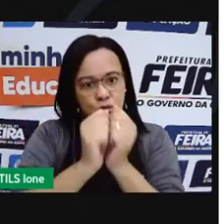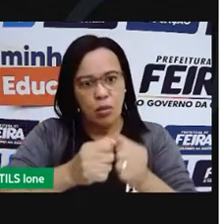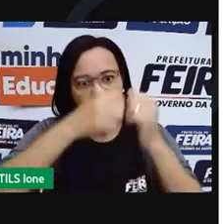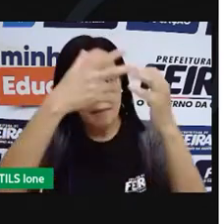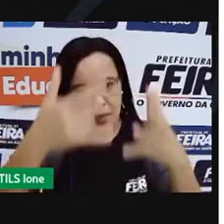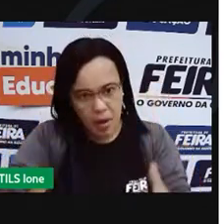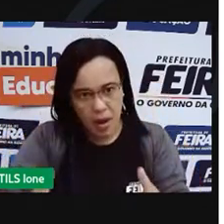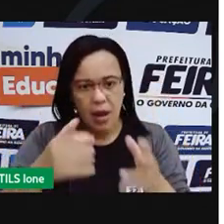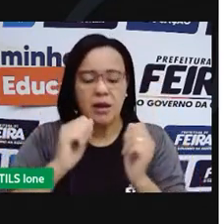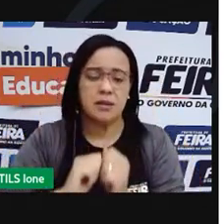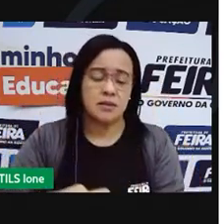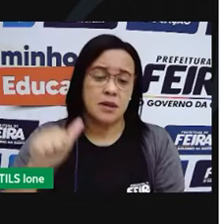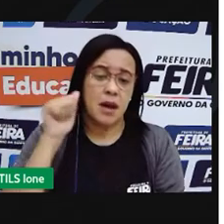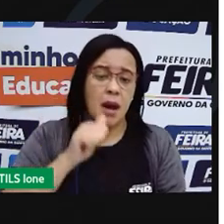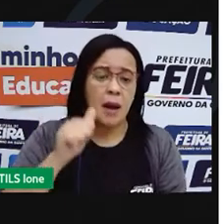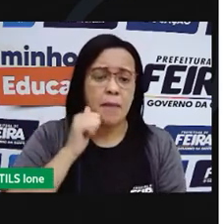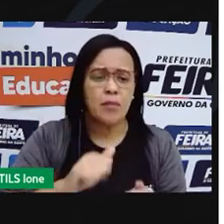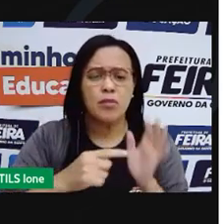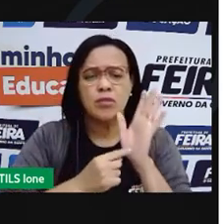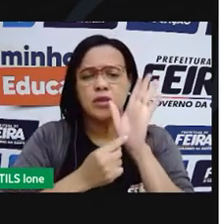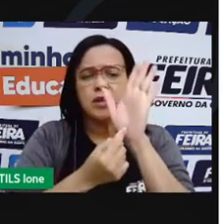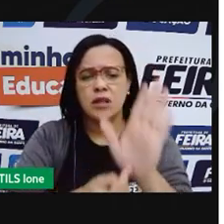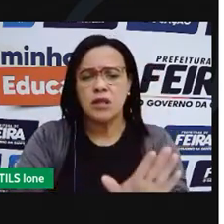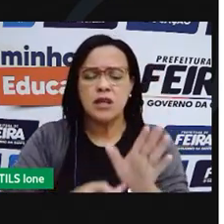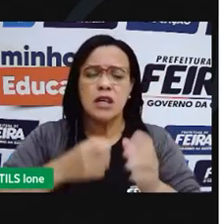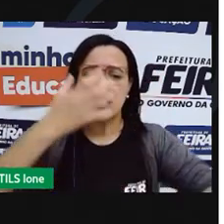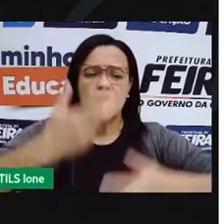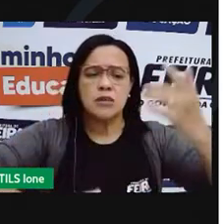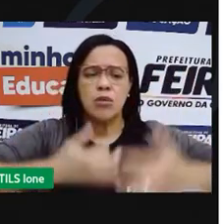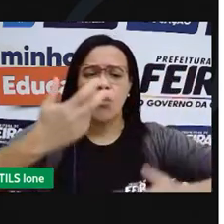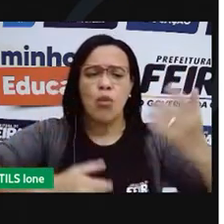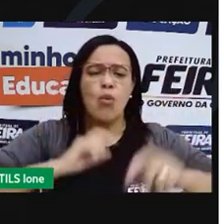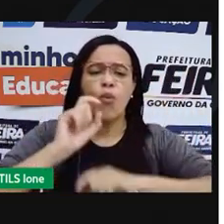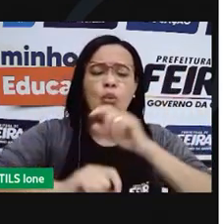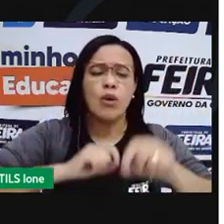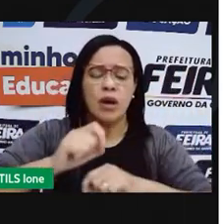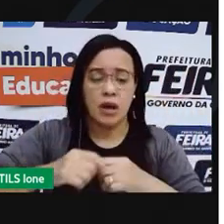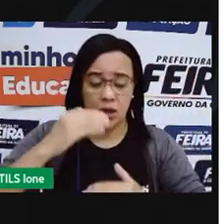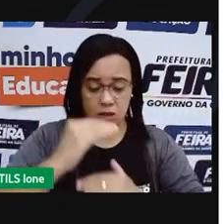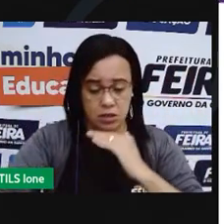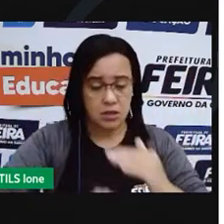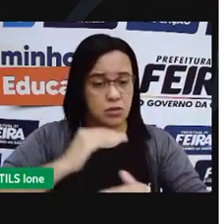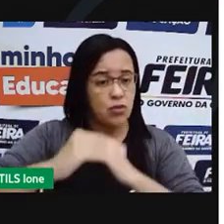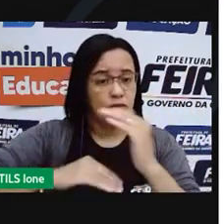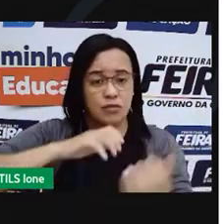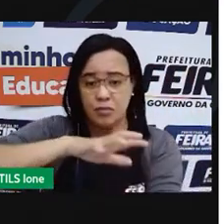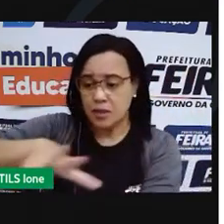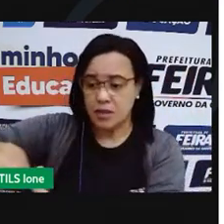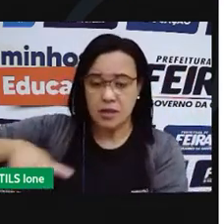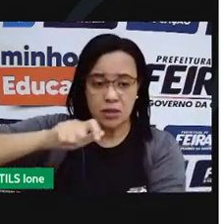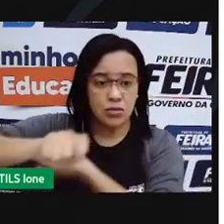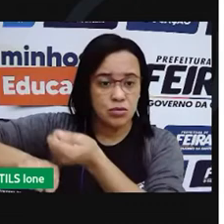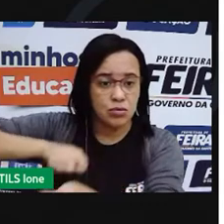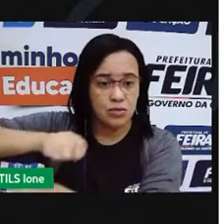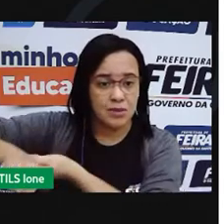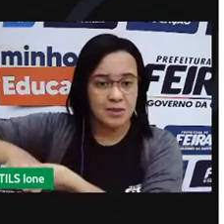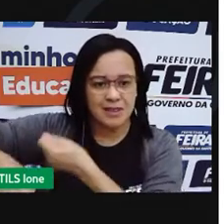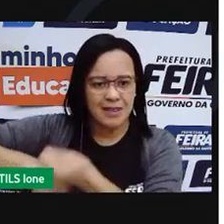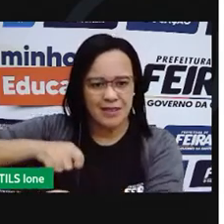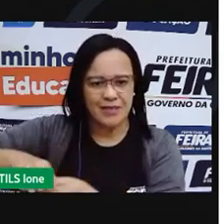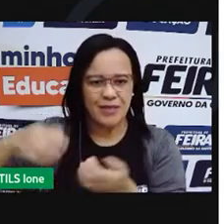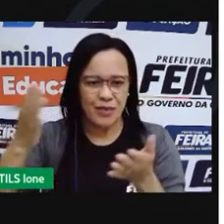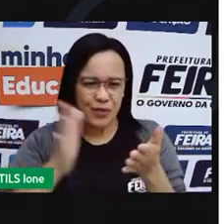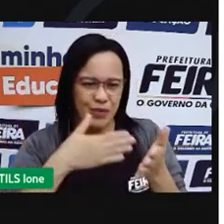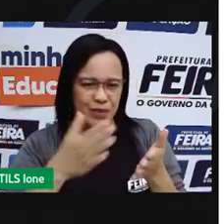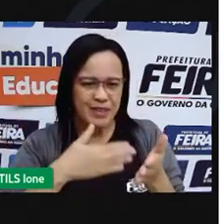Brundtland abordou essa questão a partir do termo desenvolvimento sustentável, que, de acordo com o que ela disse em seu livro chamado